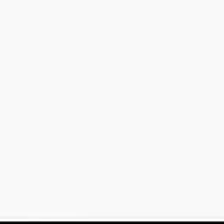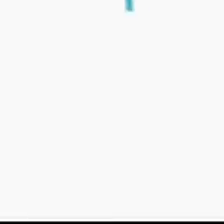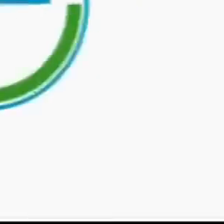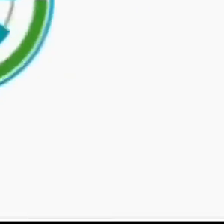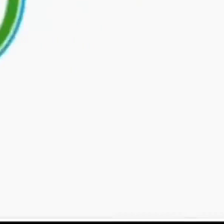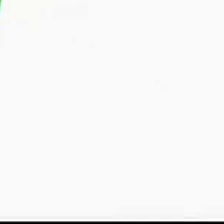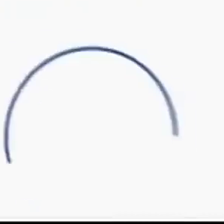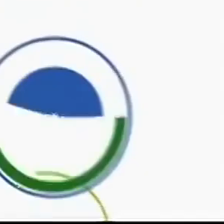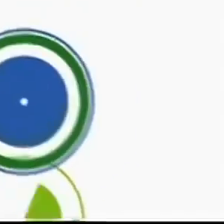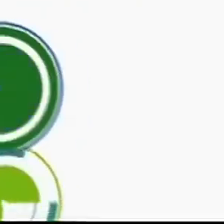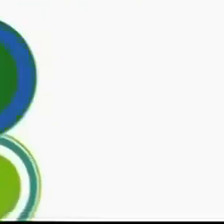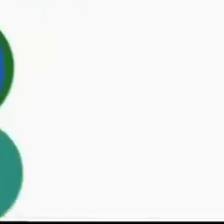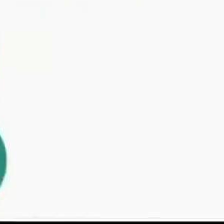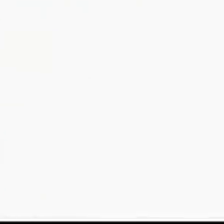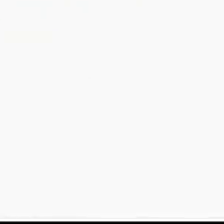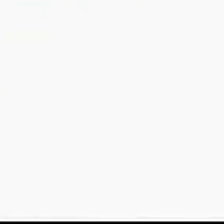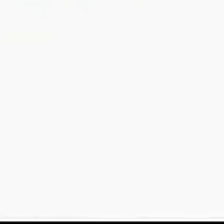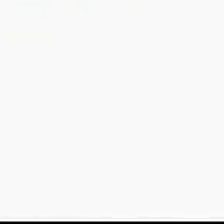Tchau. Tchau.